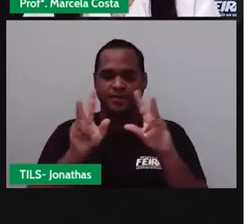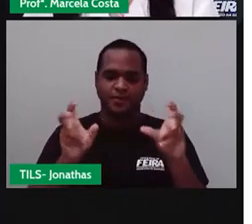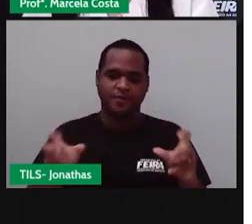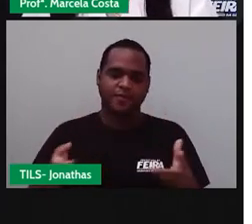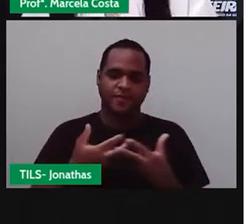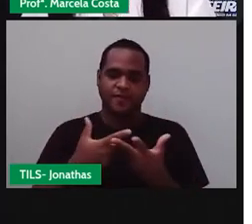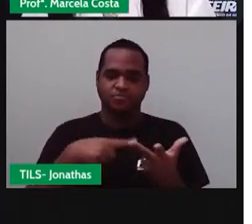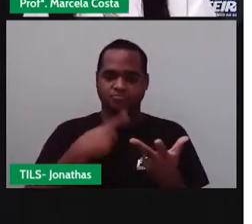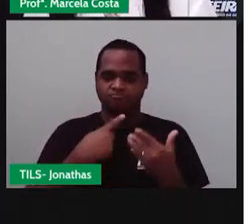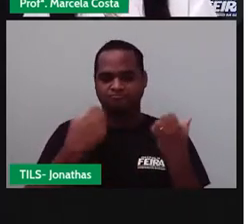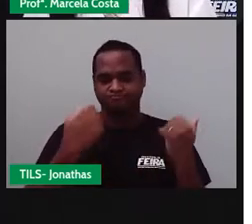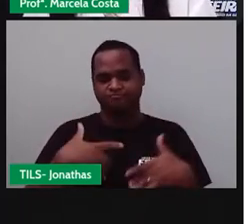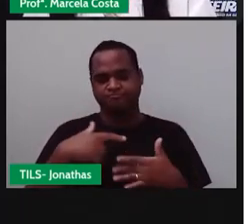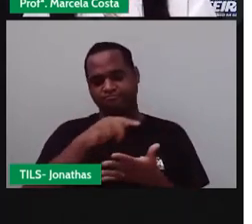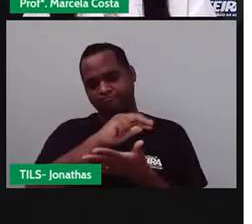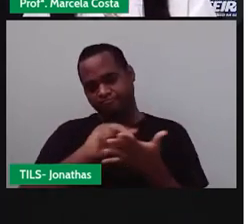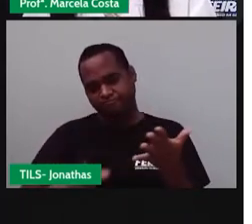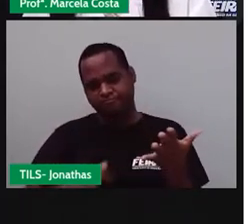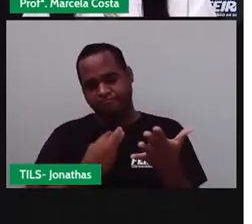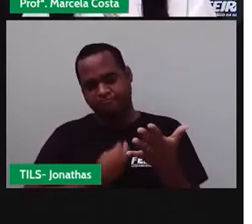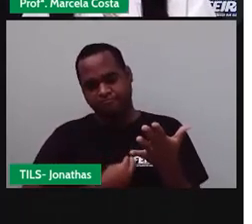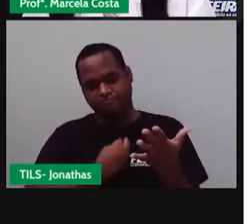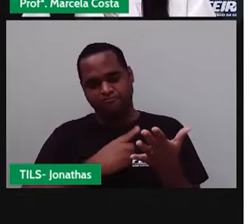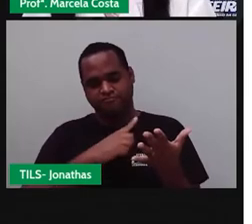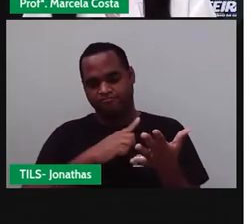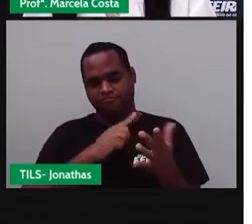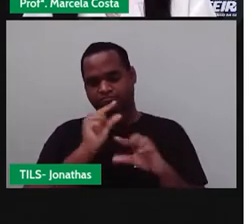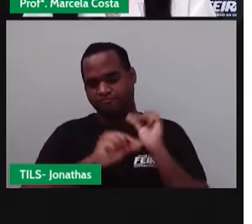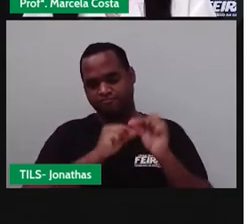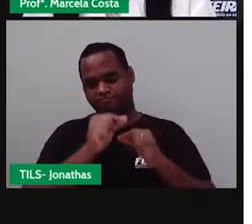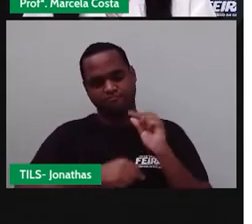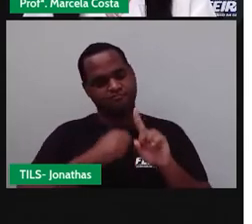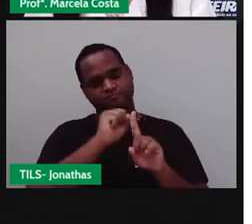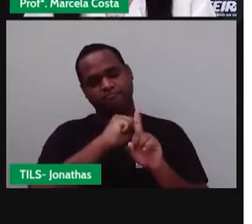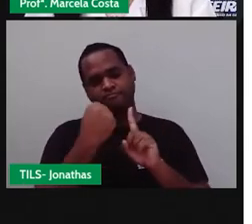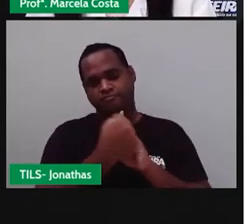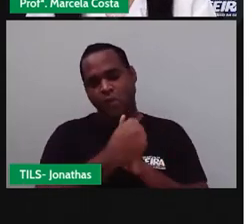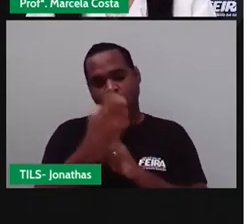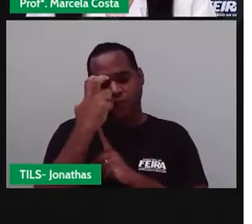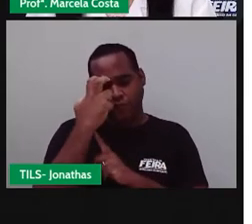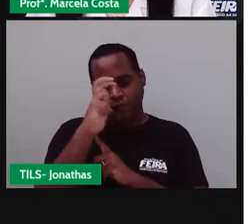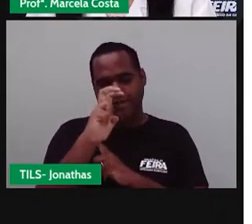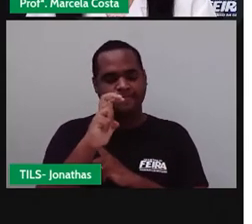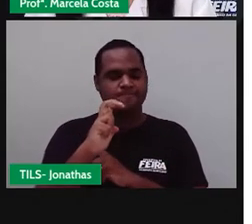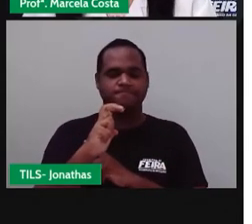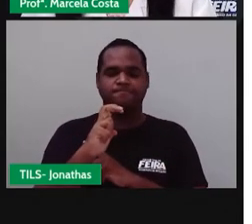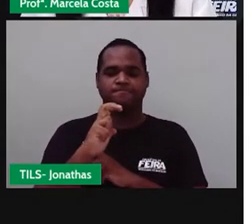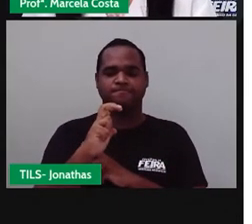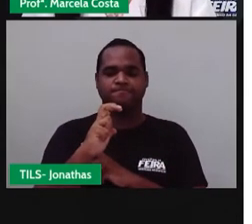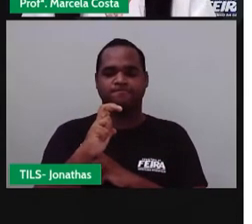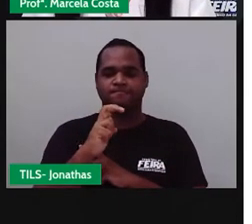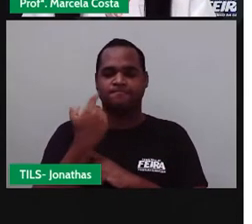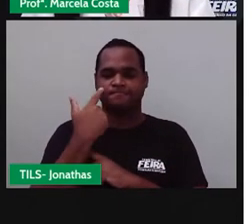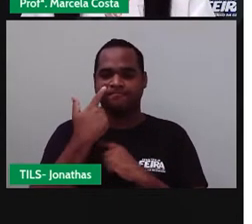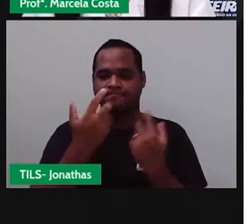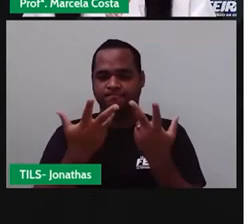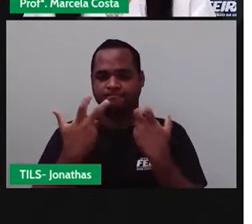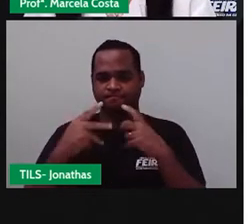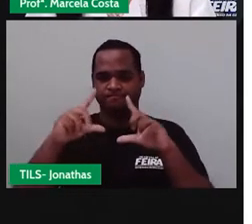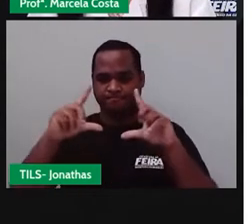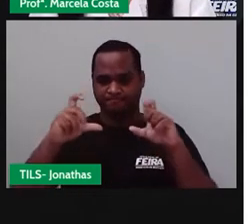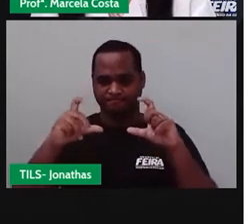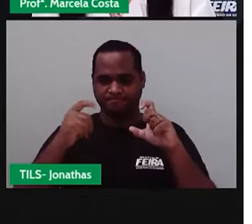abordando um pouco mais sobre diferenças socioculturais. Observem essa